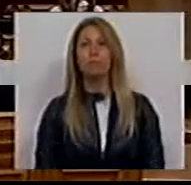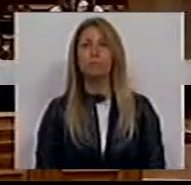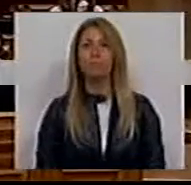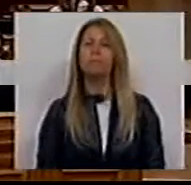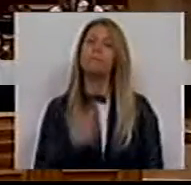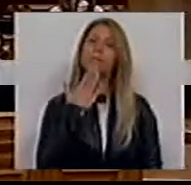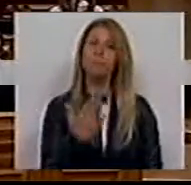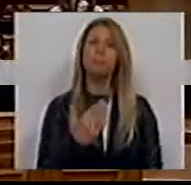Muito obrigada.